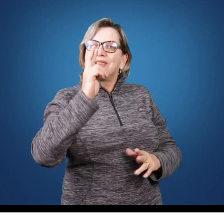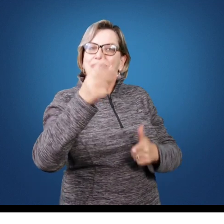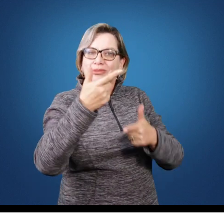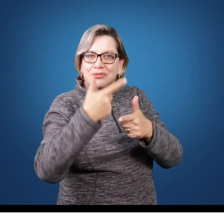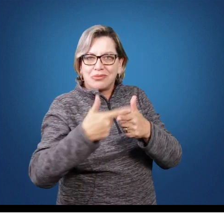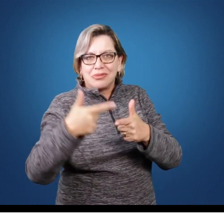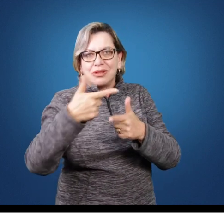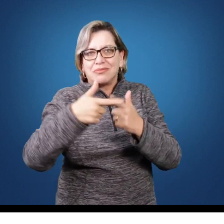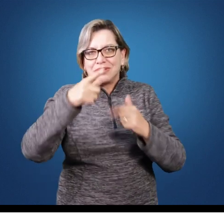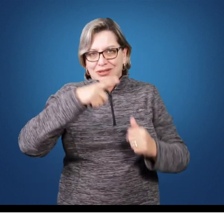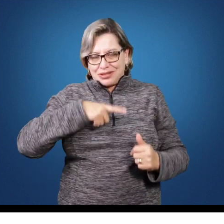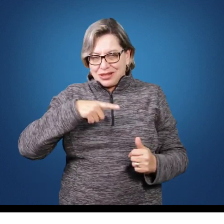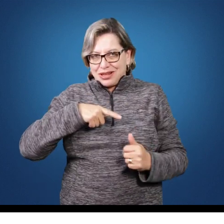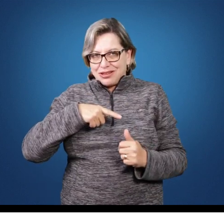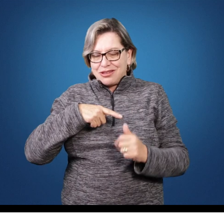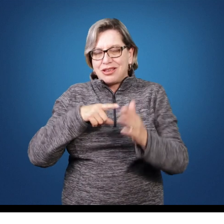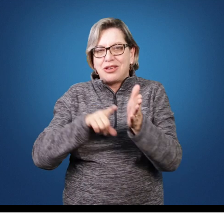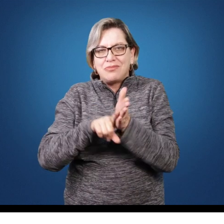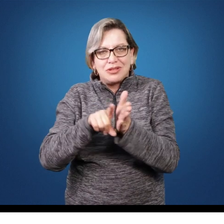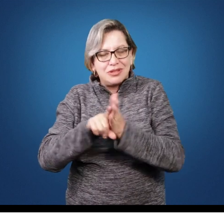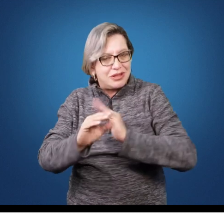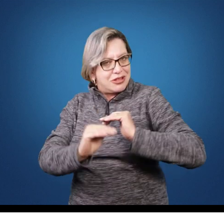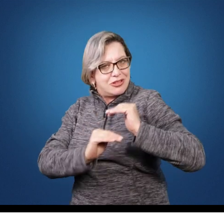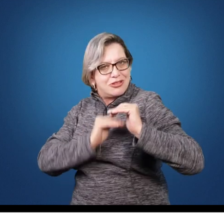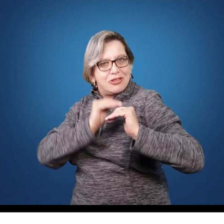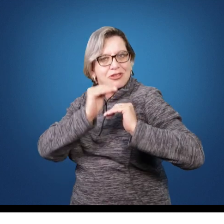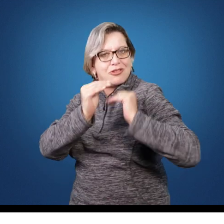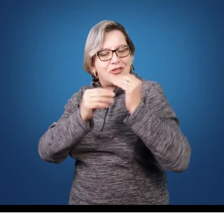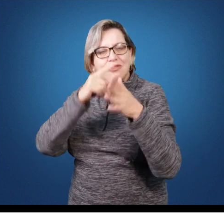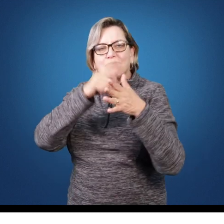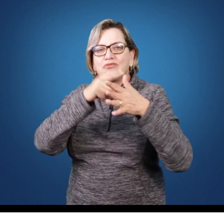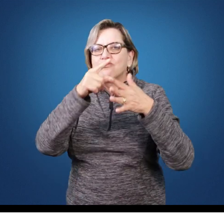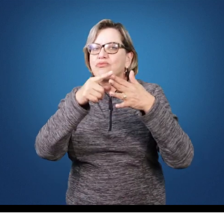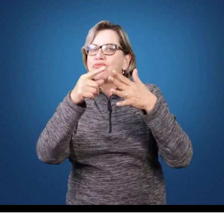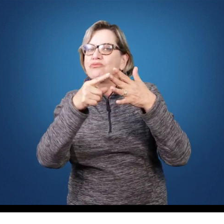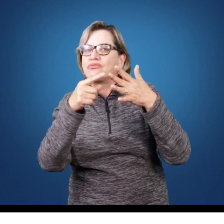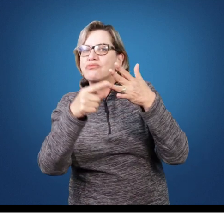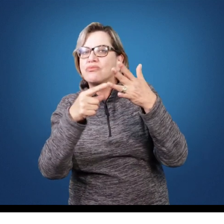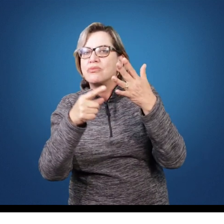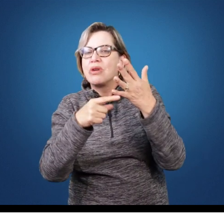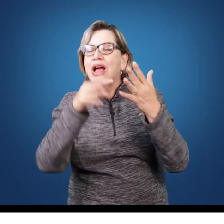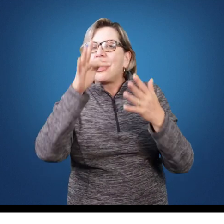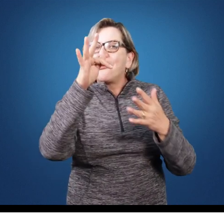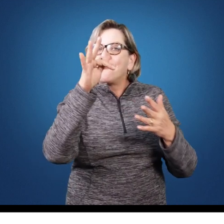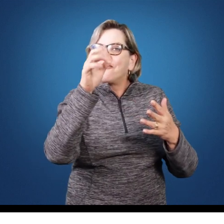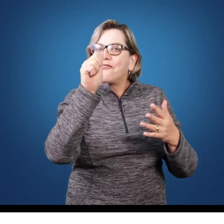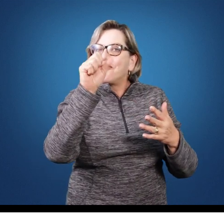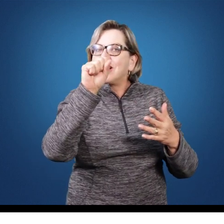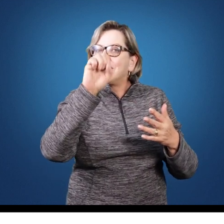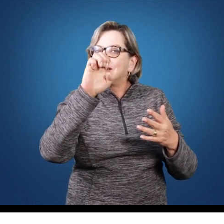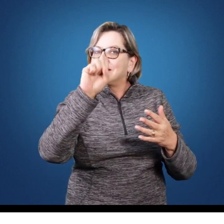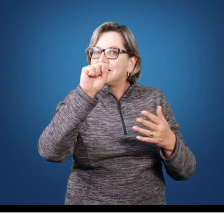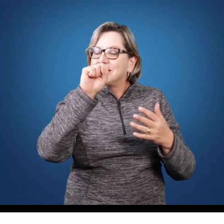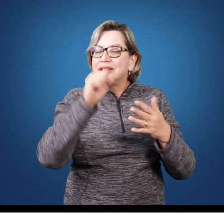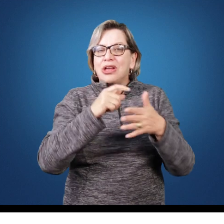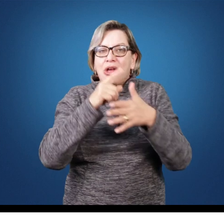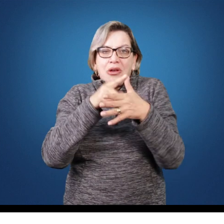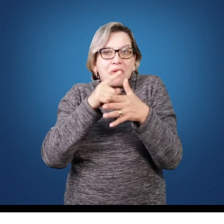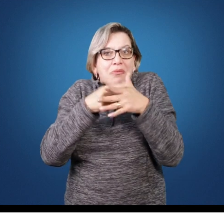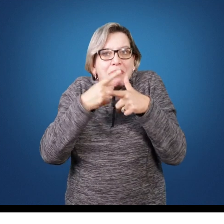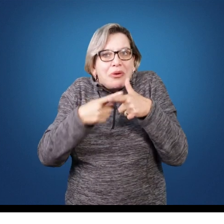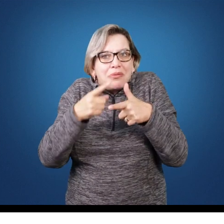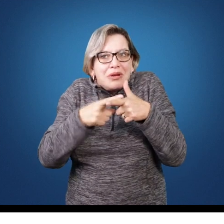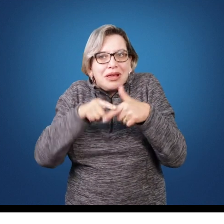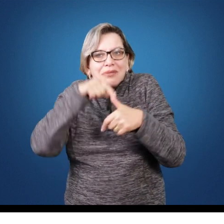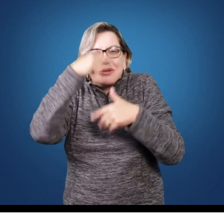pesquisa desenvolve-se por um processo constituído de várias fases, desde a formulação do problema até a apresentação e